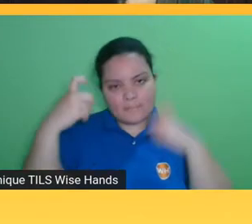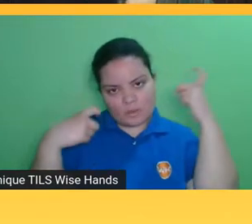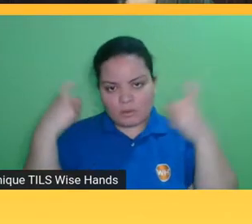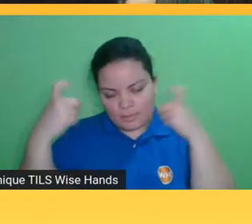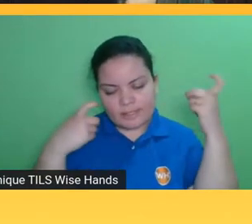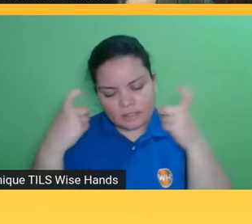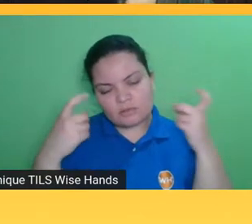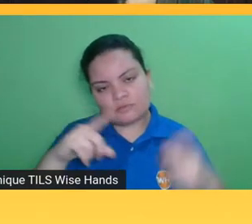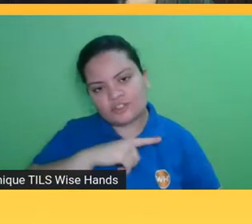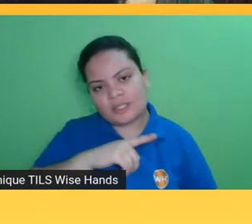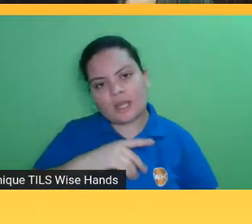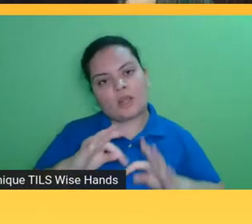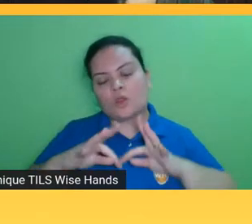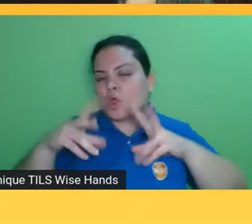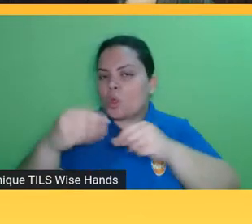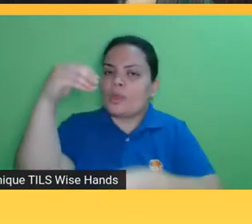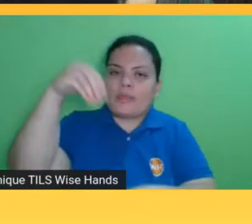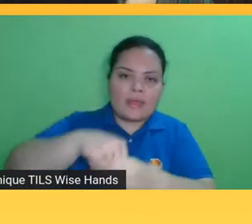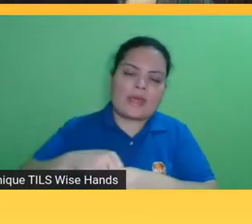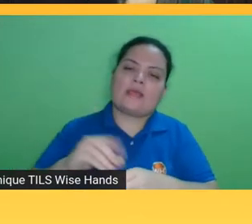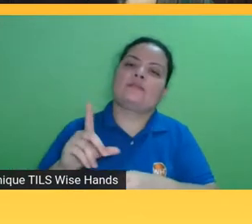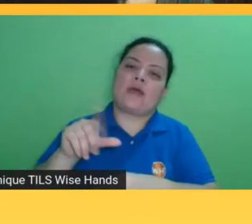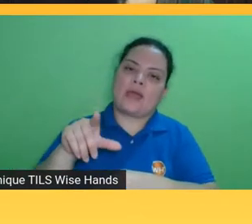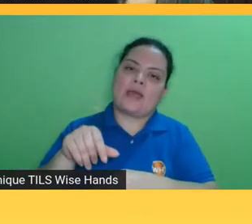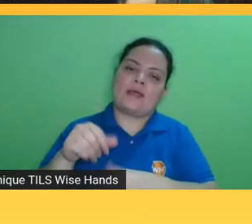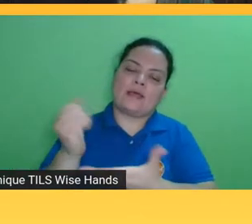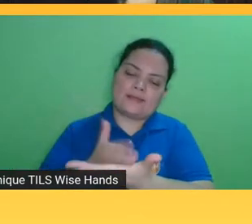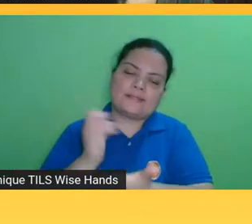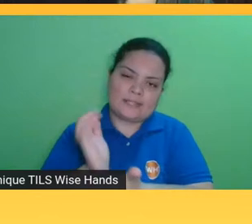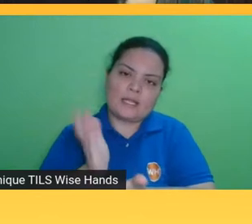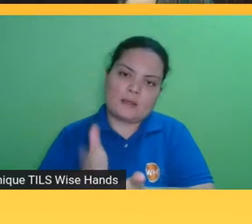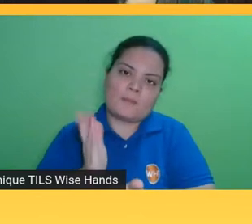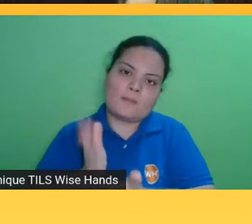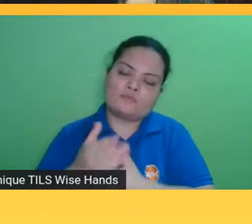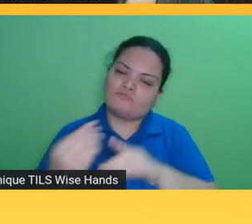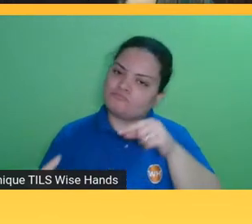consegue fazer a correção a nova adaptação e